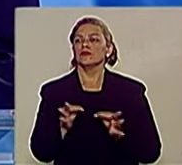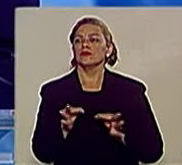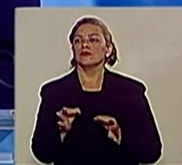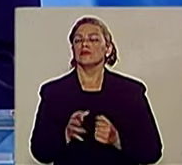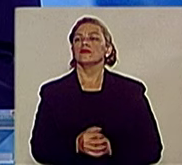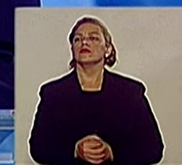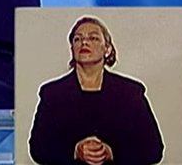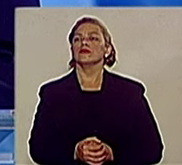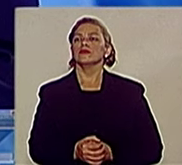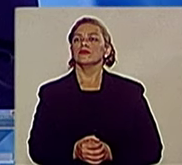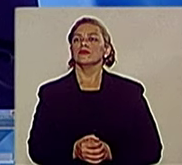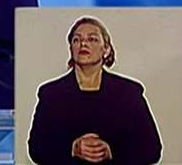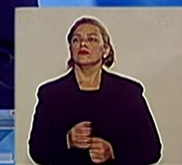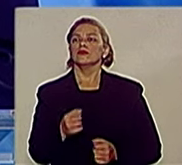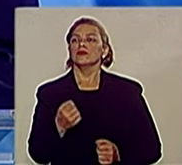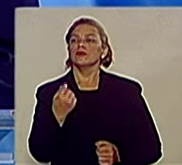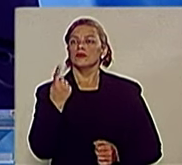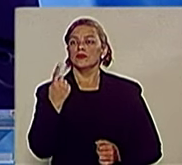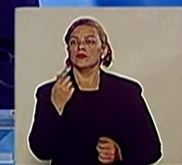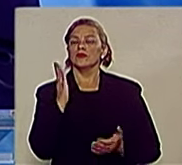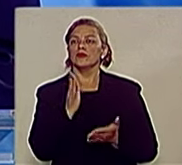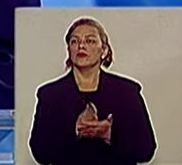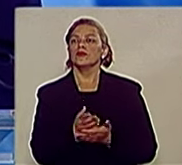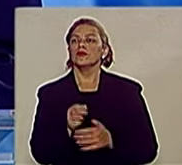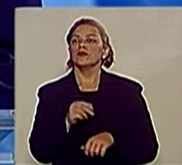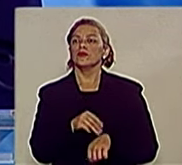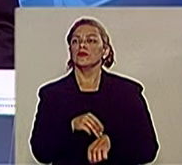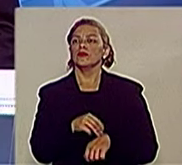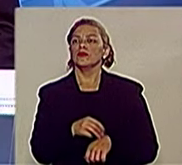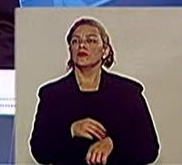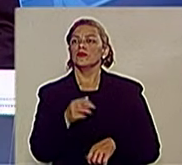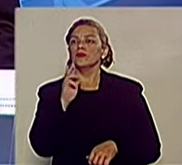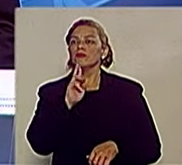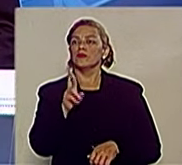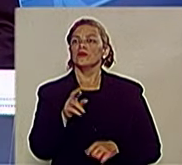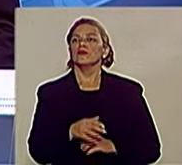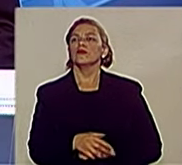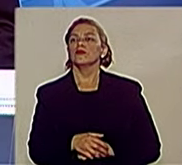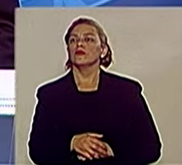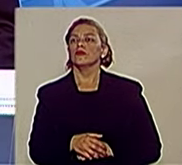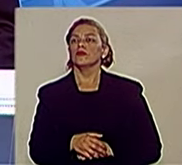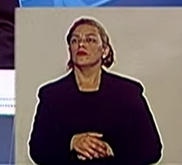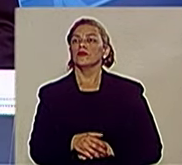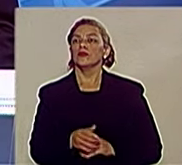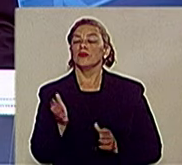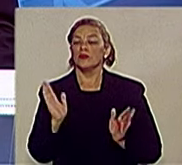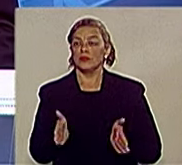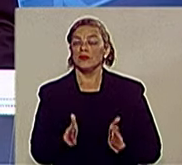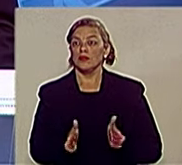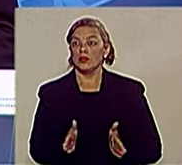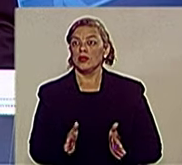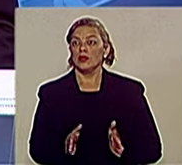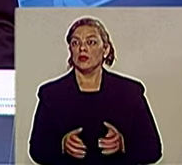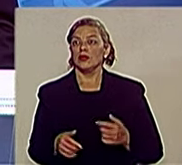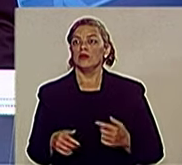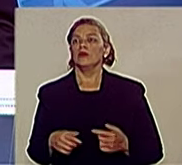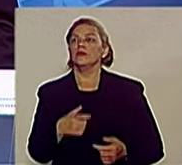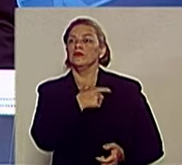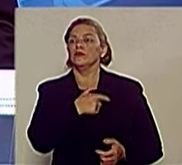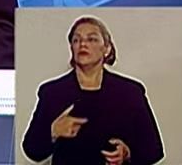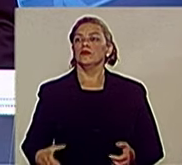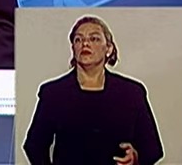Ok, pergunta feita. Um minuto e meio para a resposta do candidato Felício Ramut. No atual governo do PT, falta